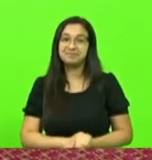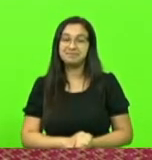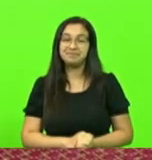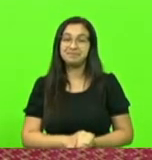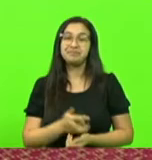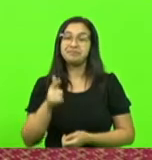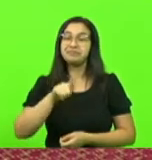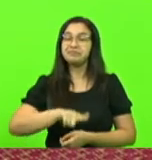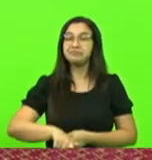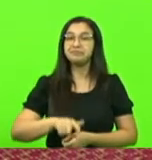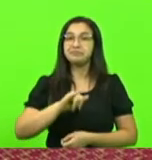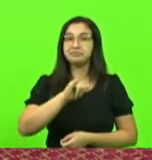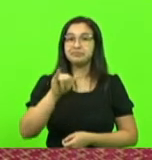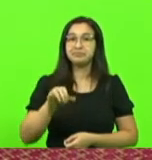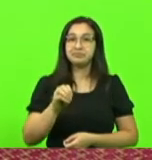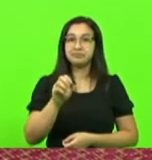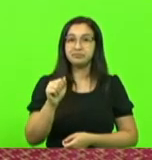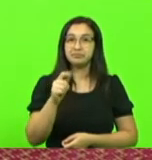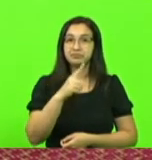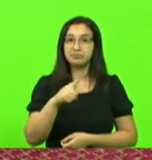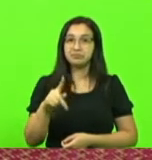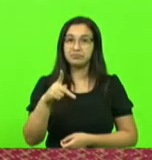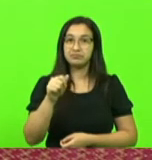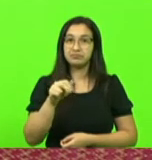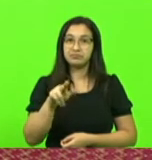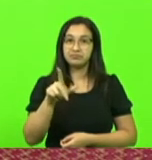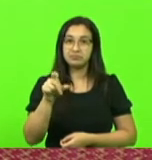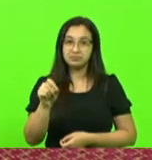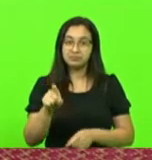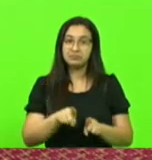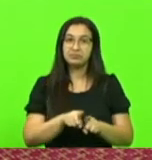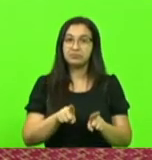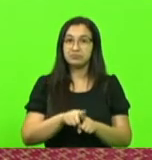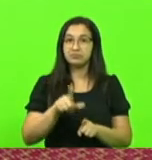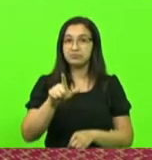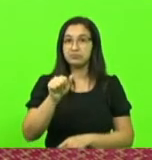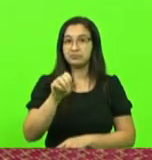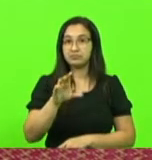João Paulo Salmória, o Laércio Antunes Estanque,